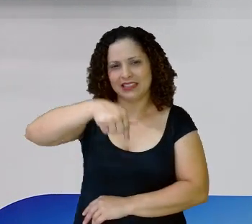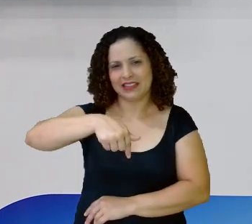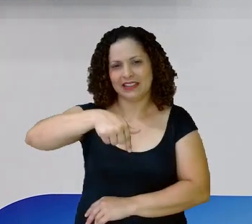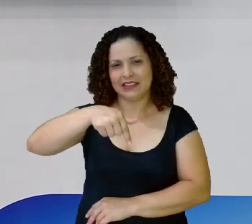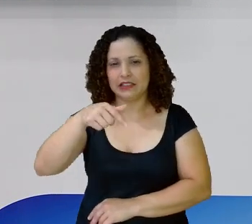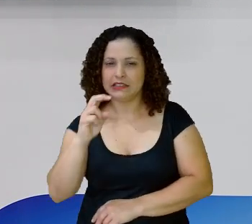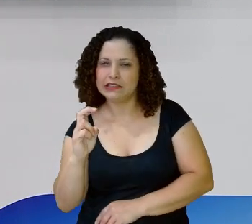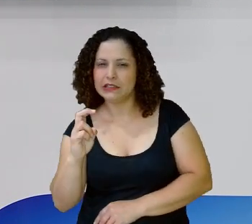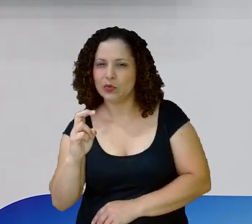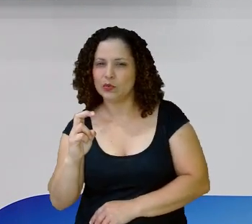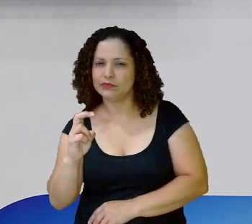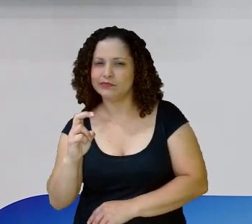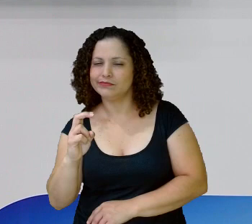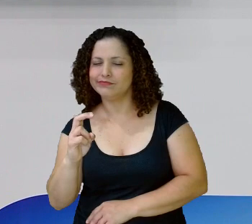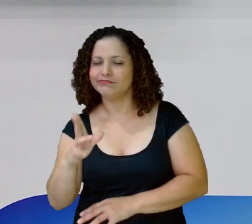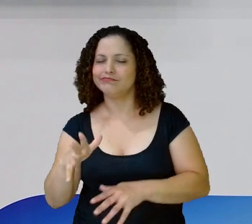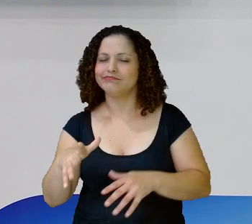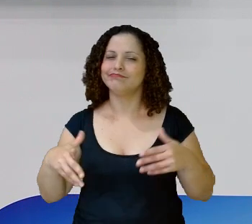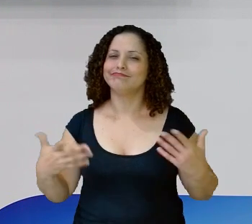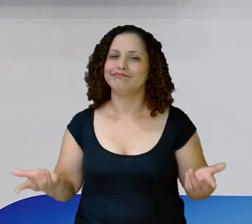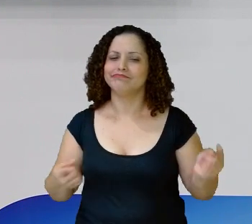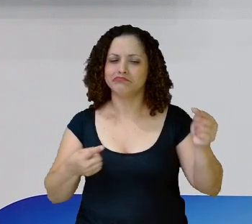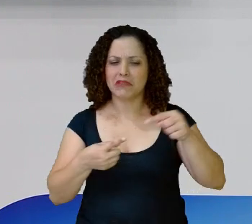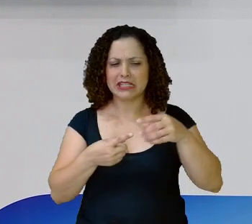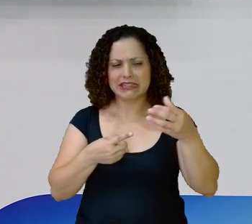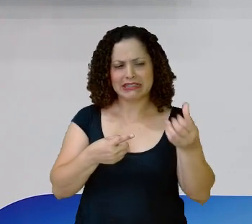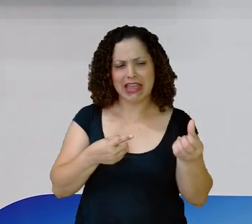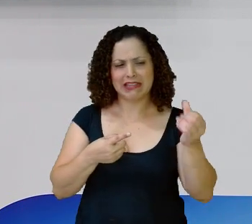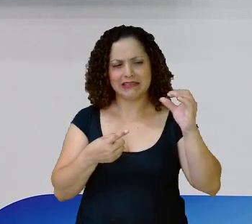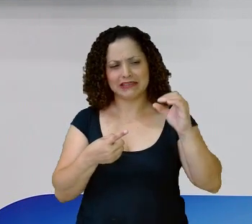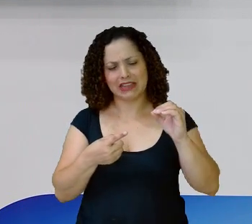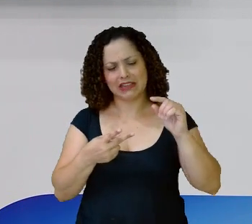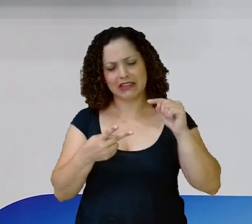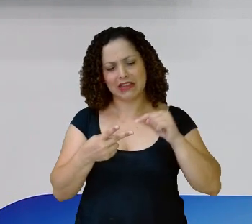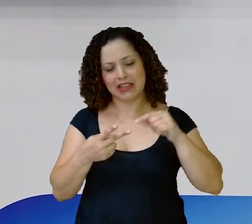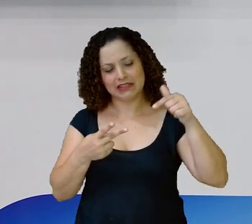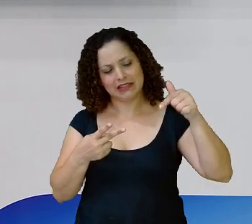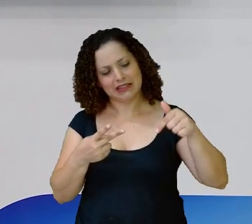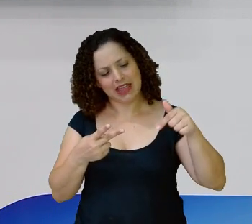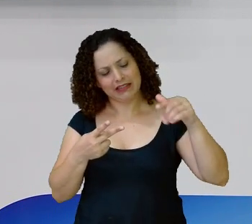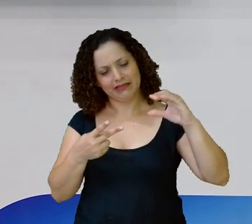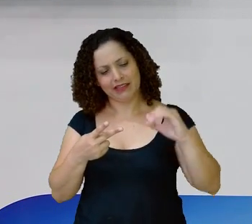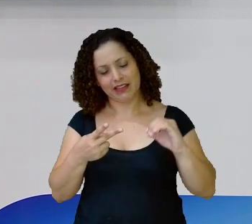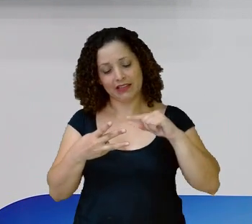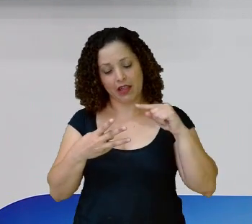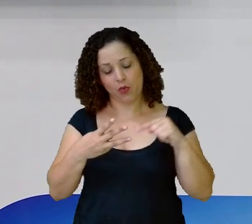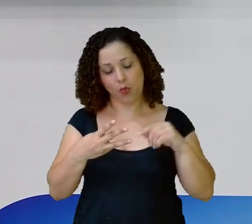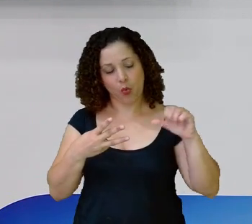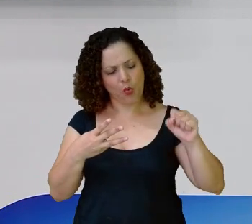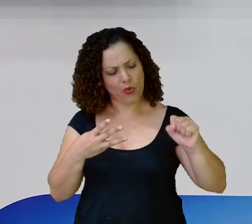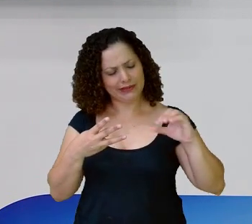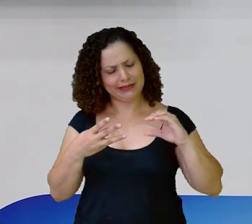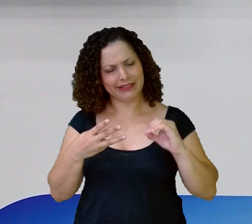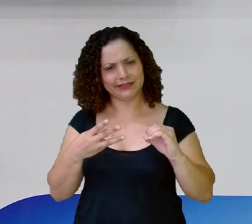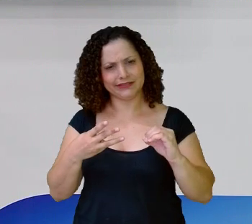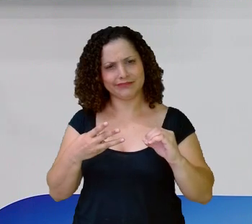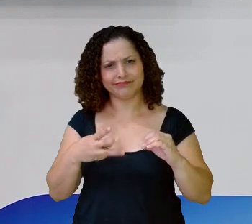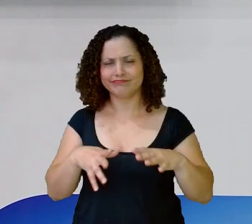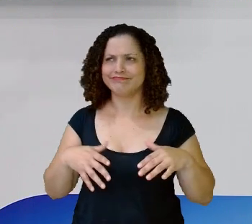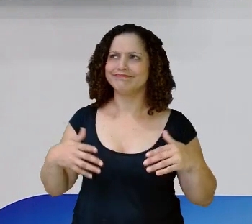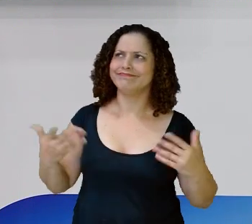Será que é De 60? Será que é De 70? Ou será que é De 80?